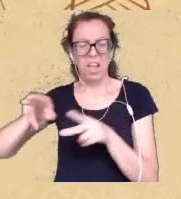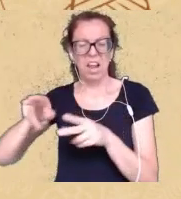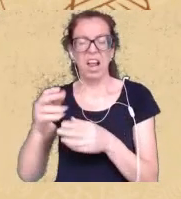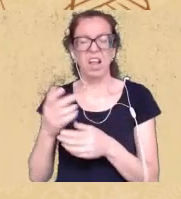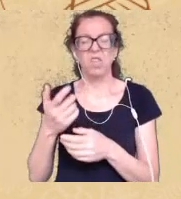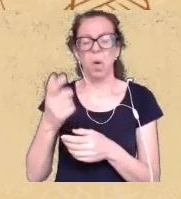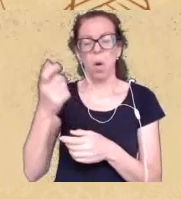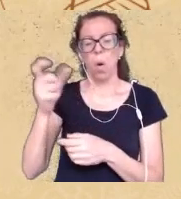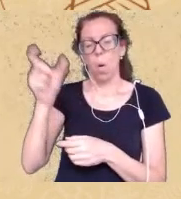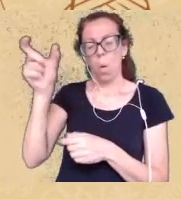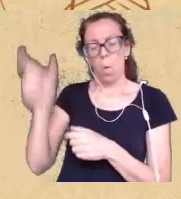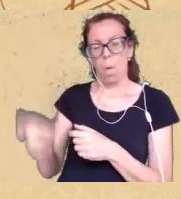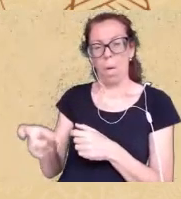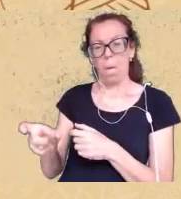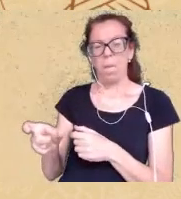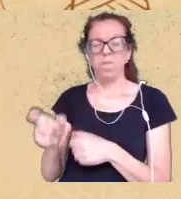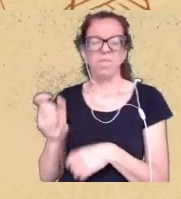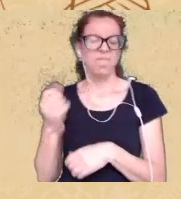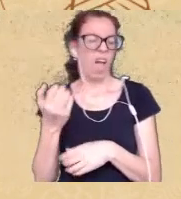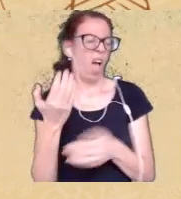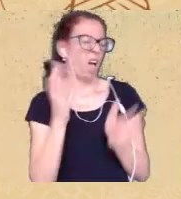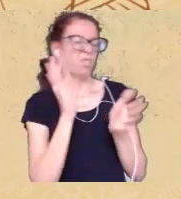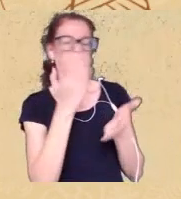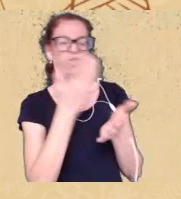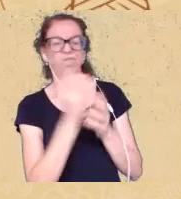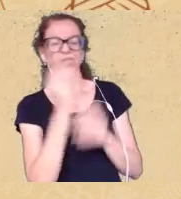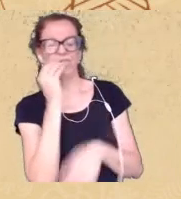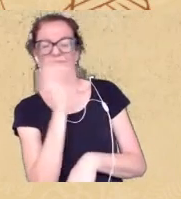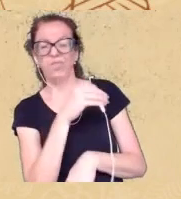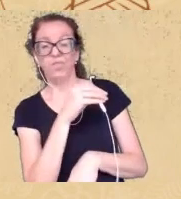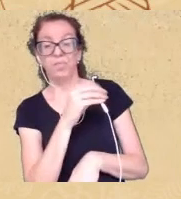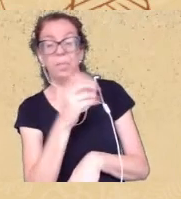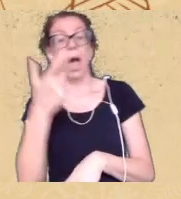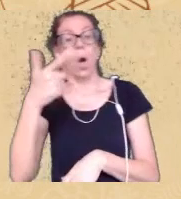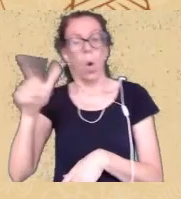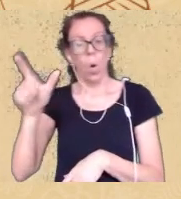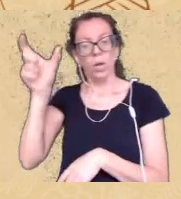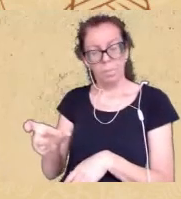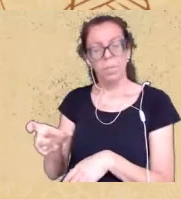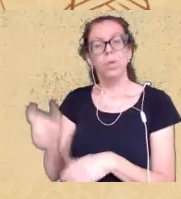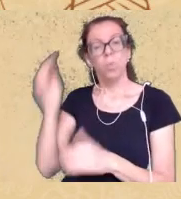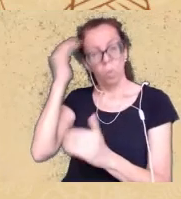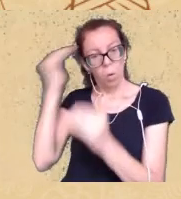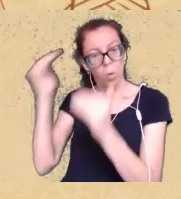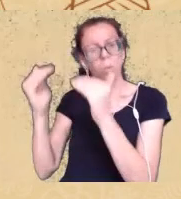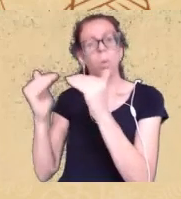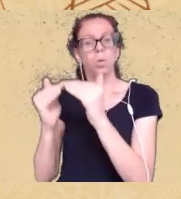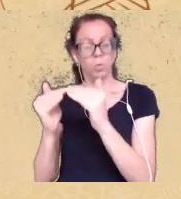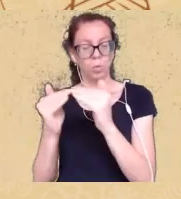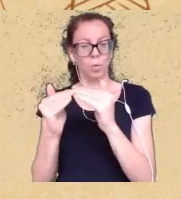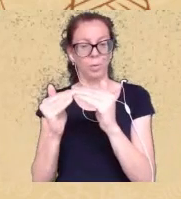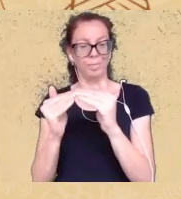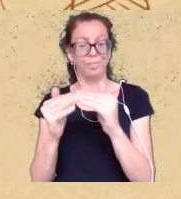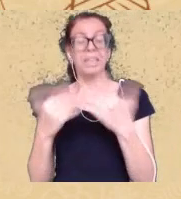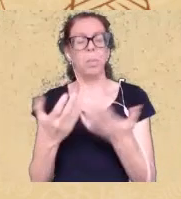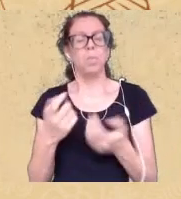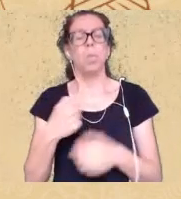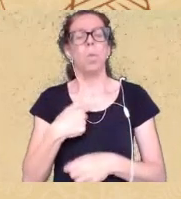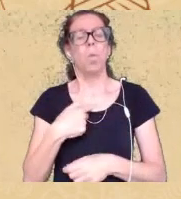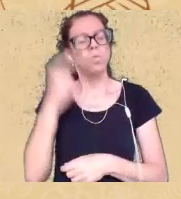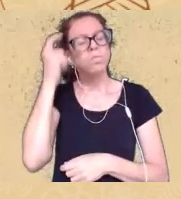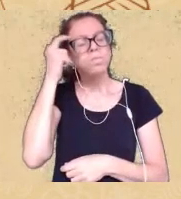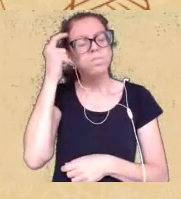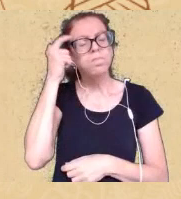porque essa fala está dentro desse curso enfim mas o que que é minha prática o que que eu penso da